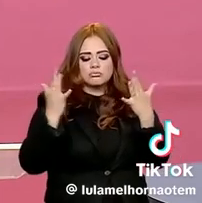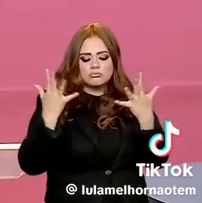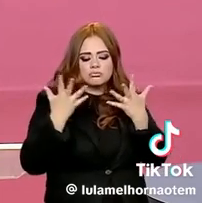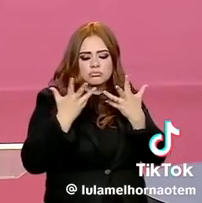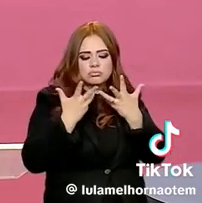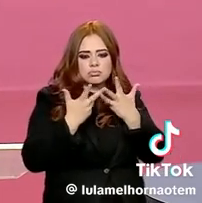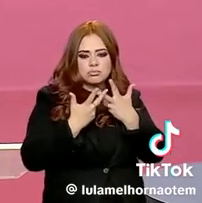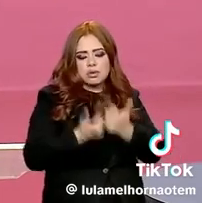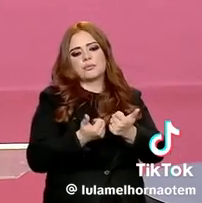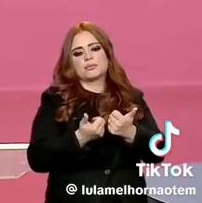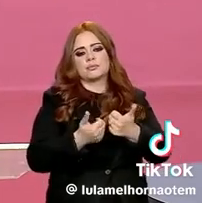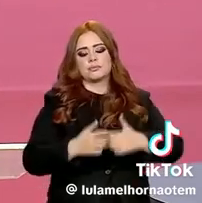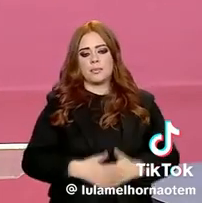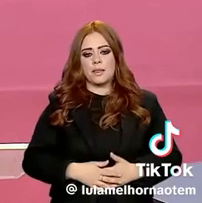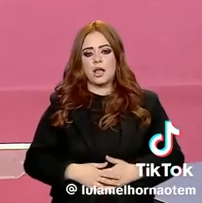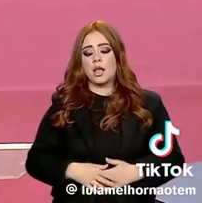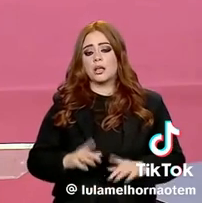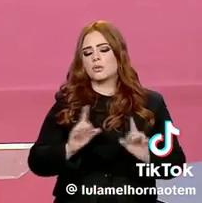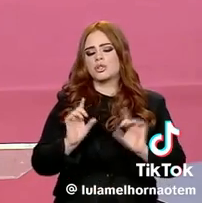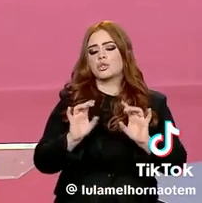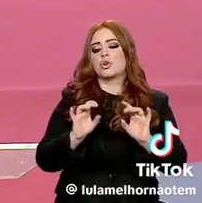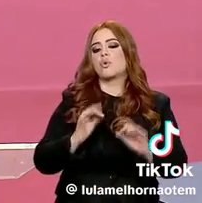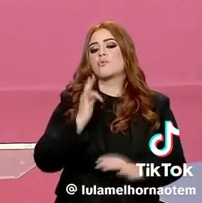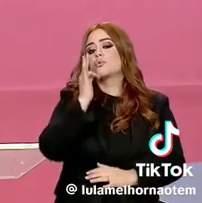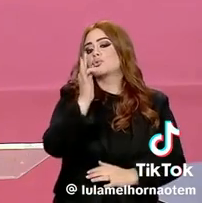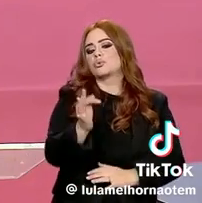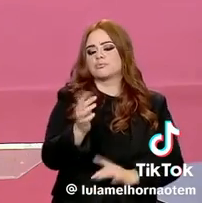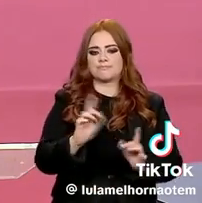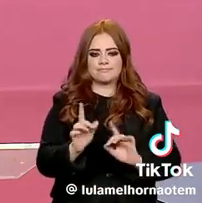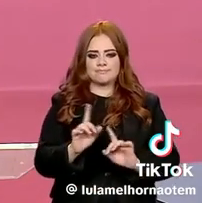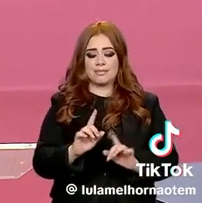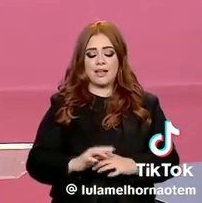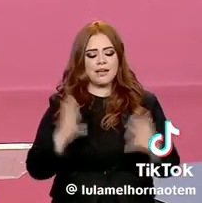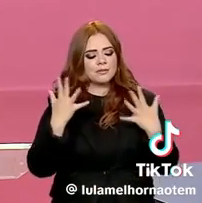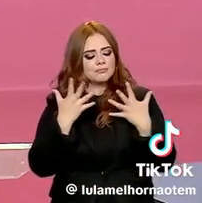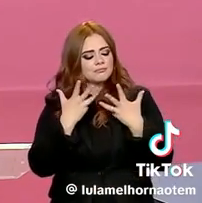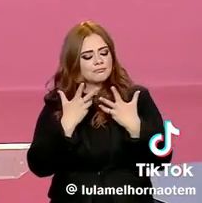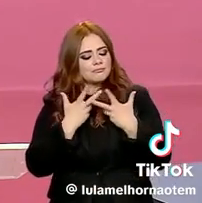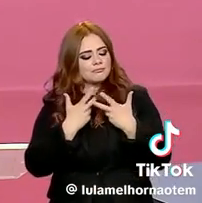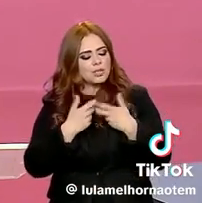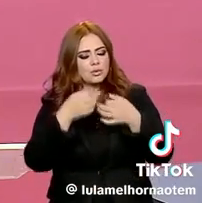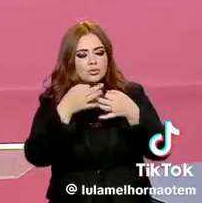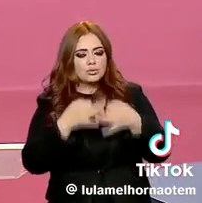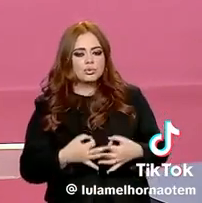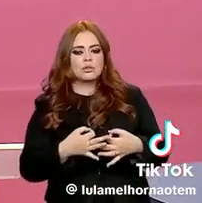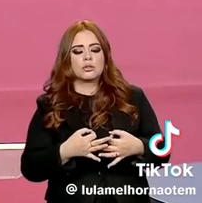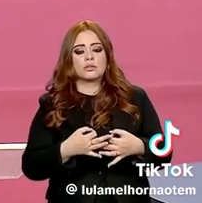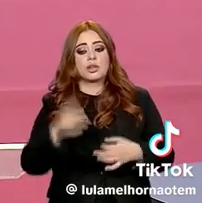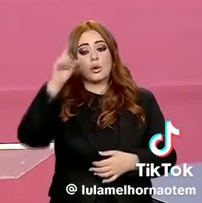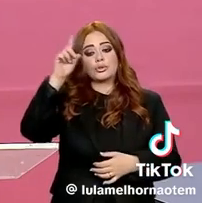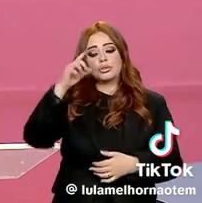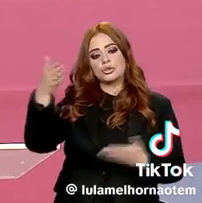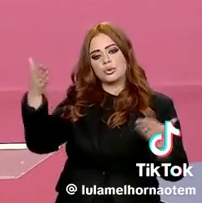otimismo com o futuro, é otimismo com o dia de hoje,